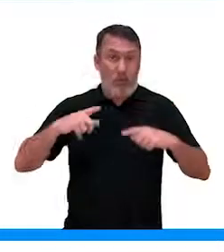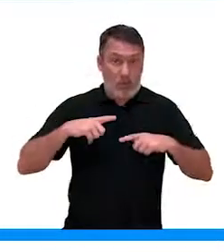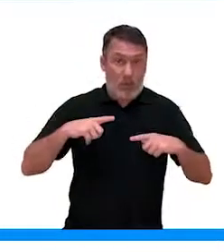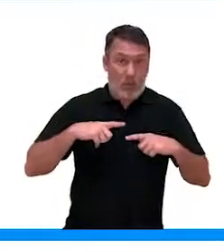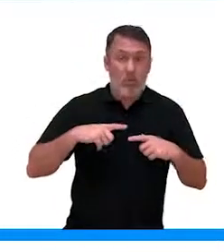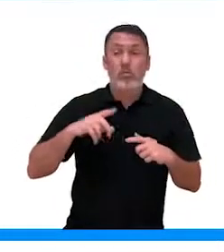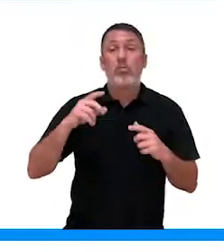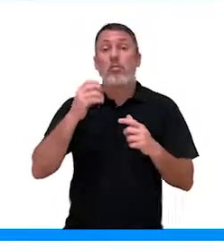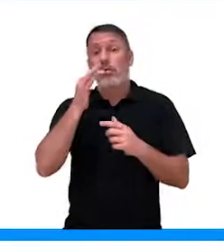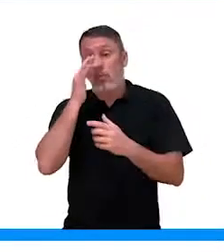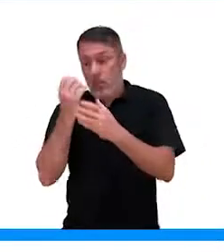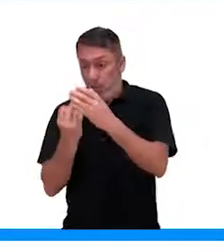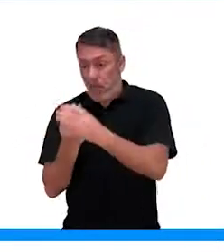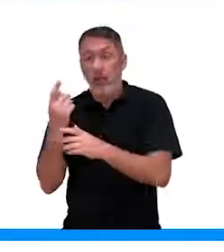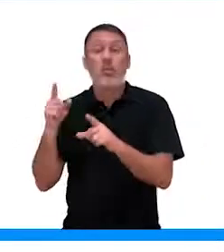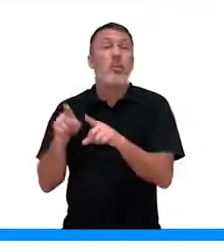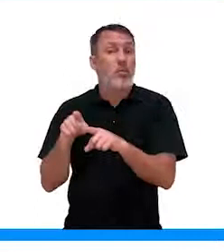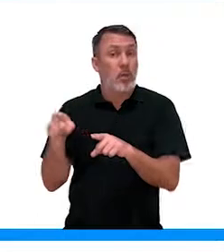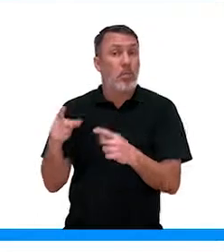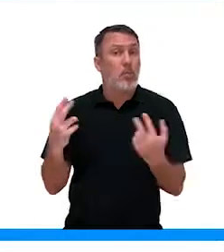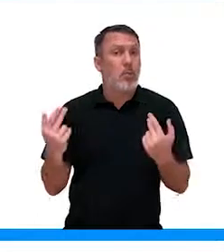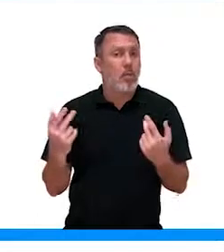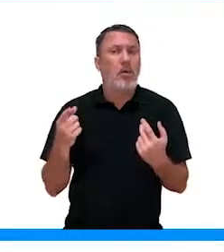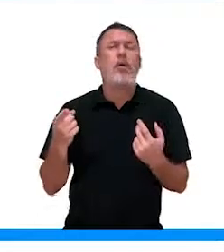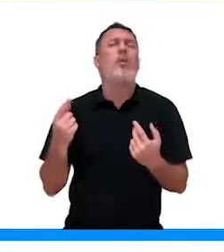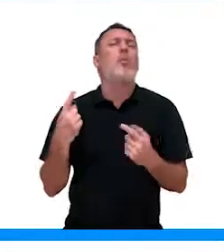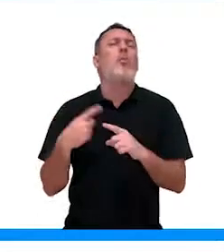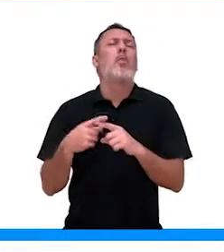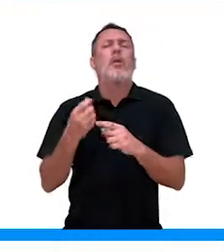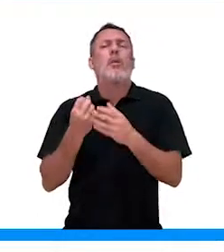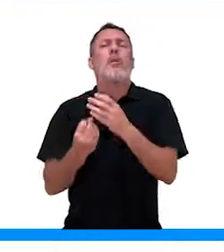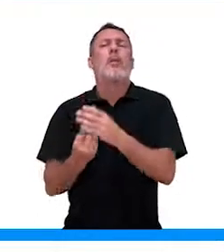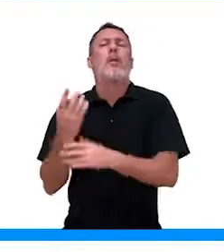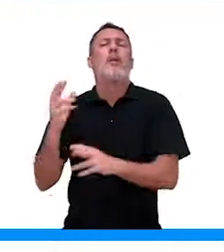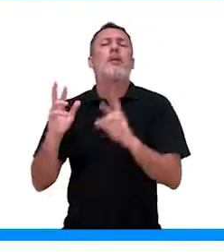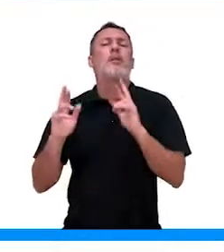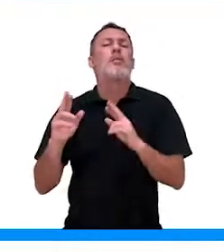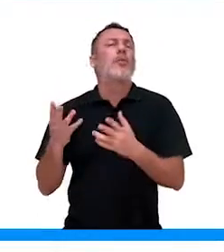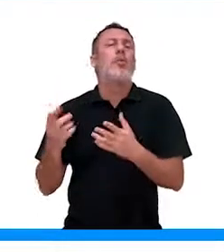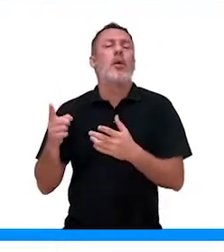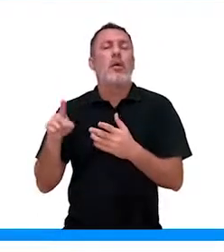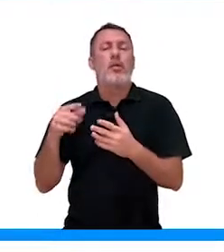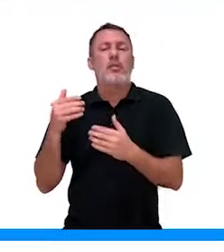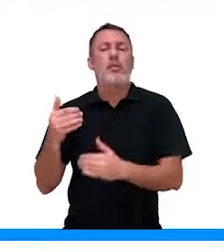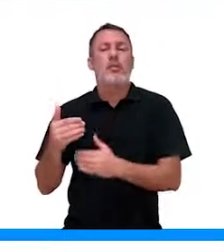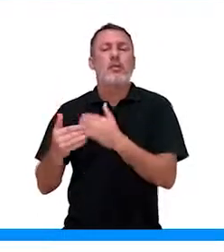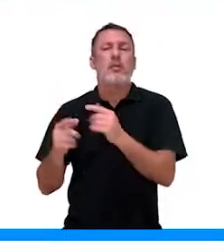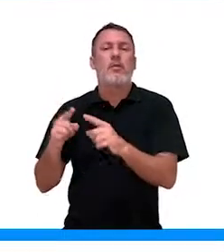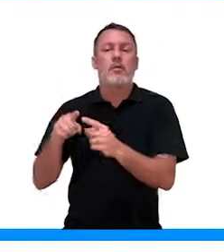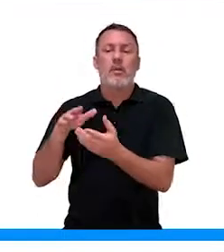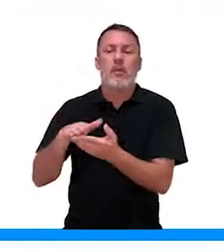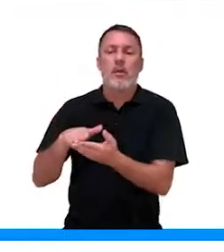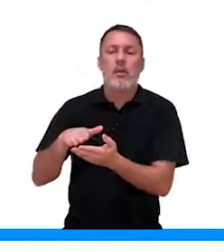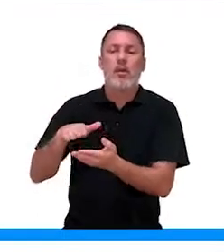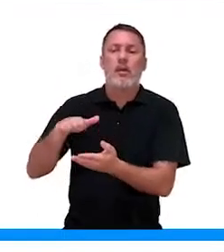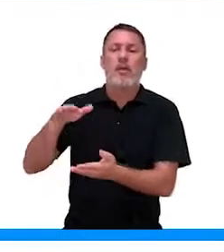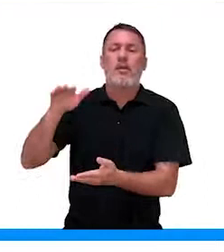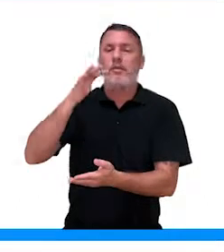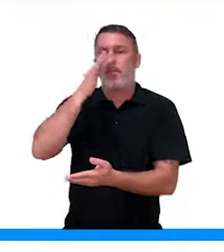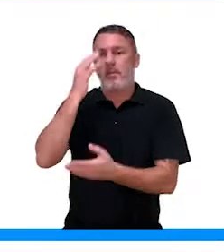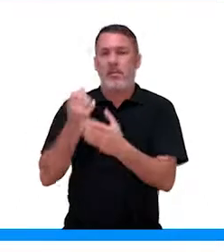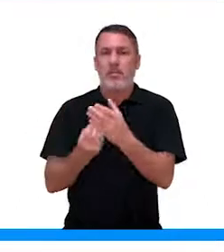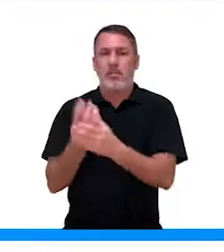as plantas também apresentam. Eles são responsáveis pelo desenvolvimento e pelo crescimento dessas